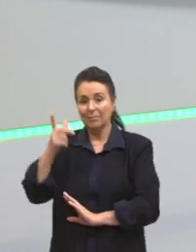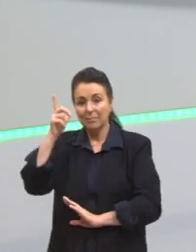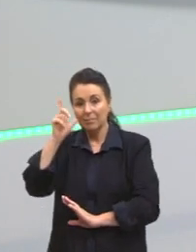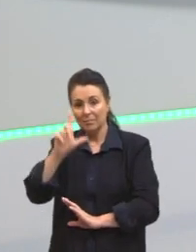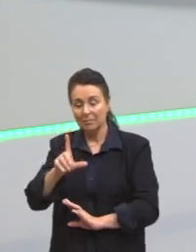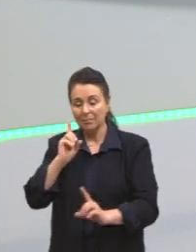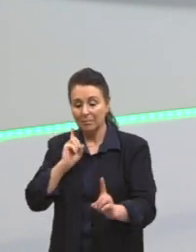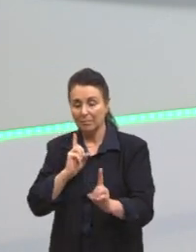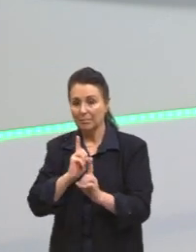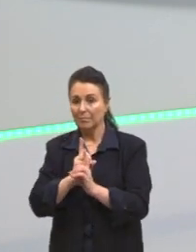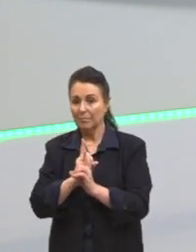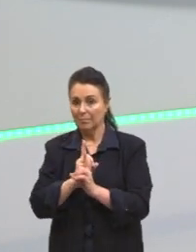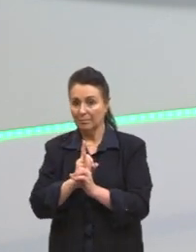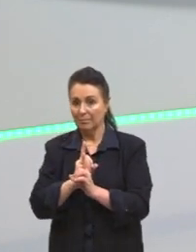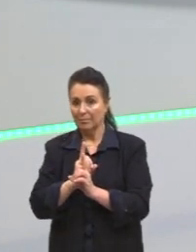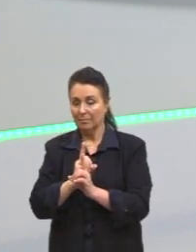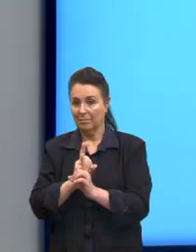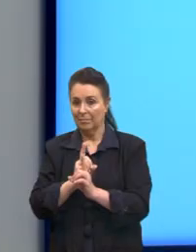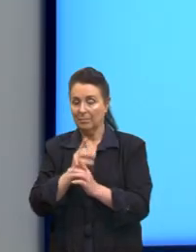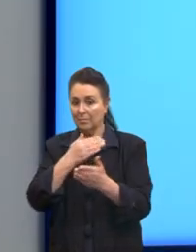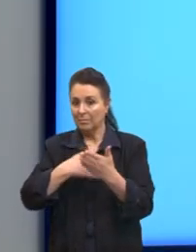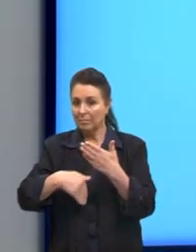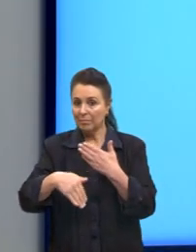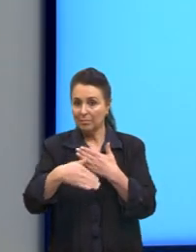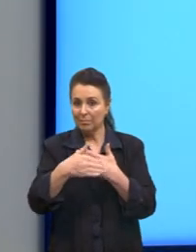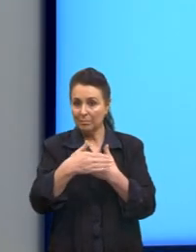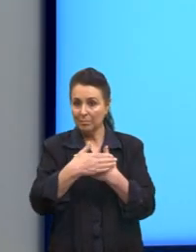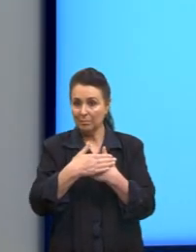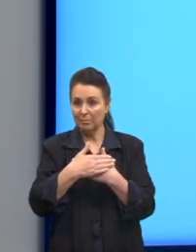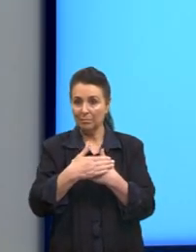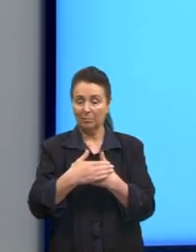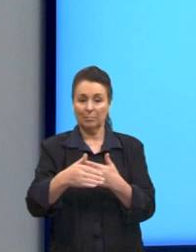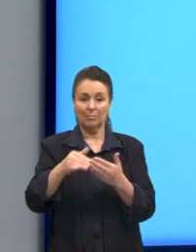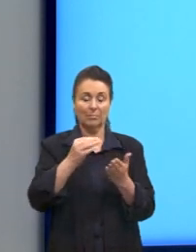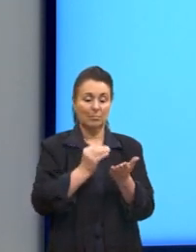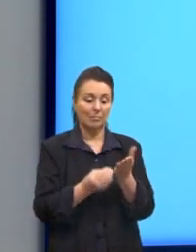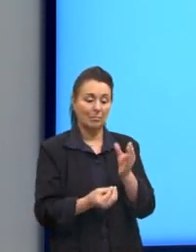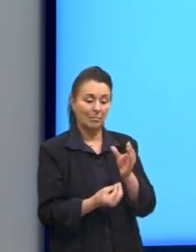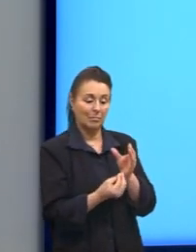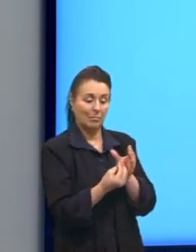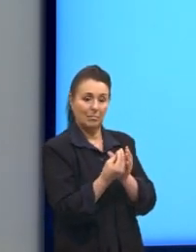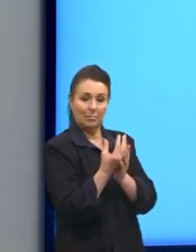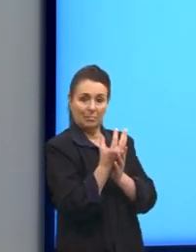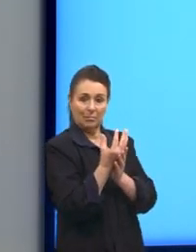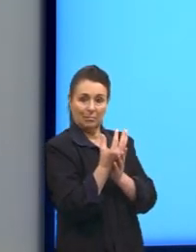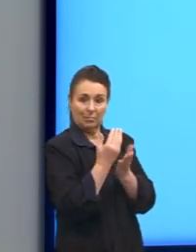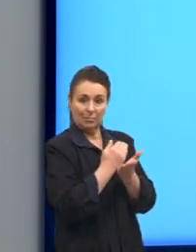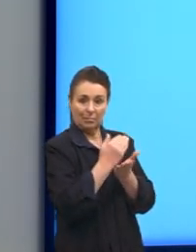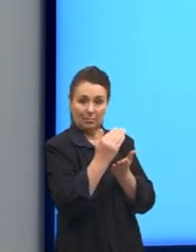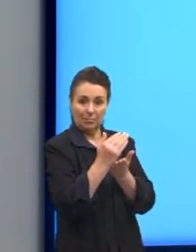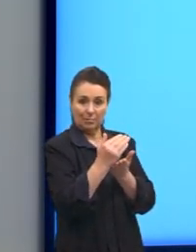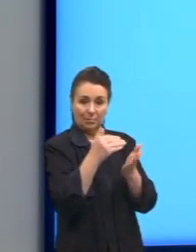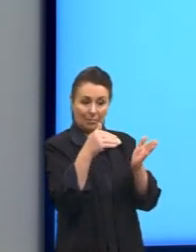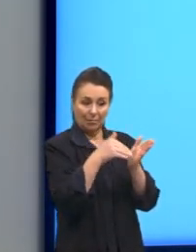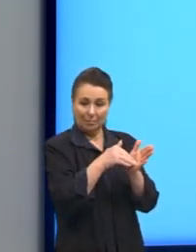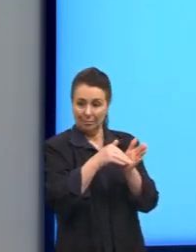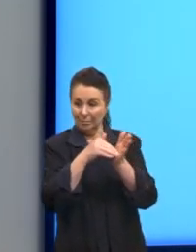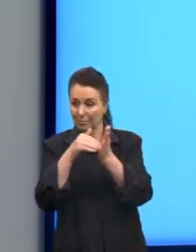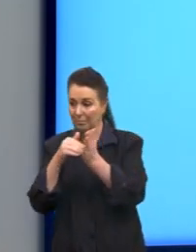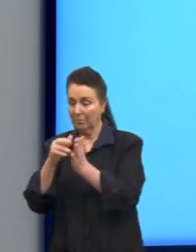determinar, inclusive, todo o pedacinho que vai da origem até o R. nós